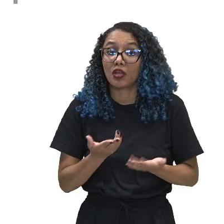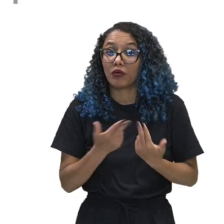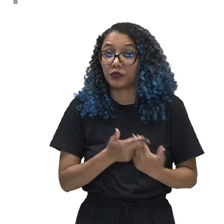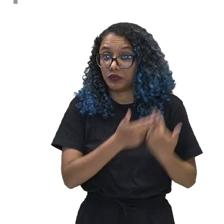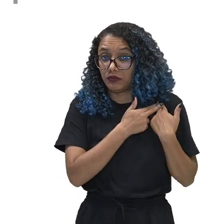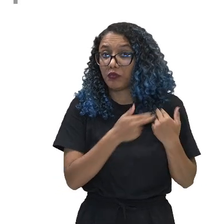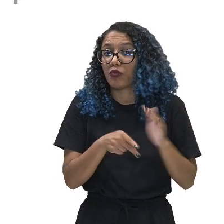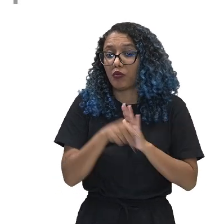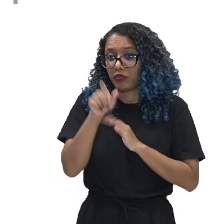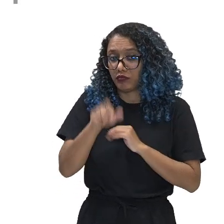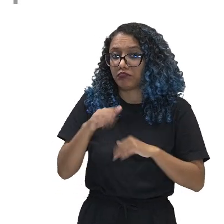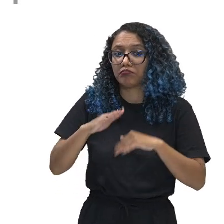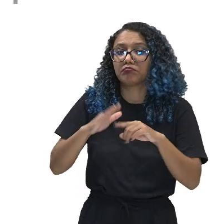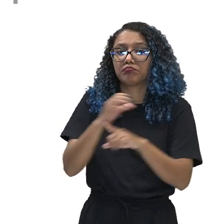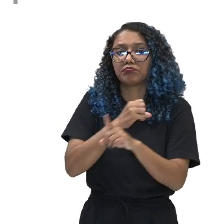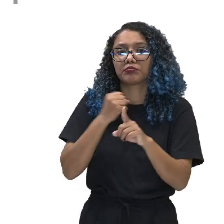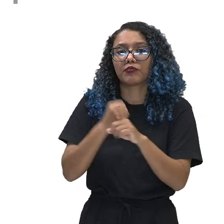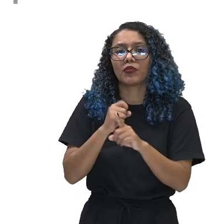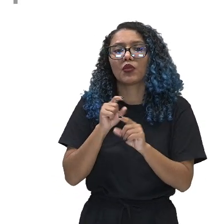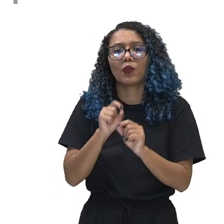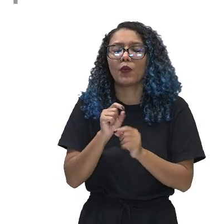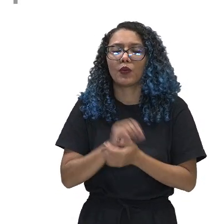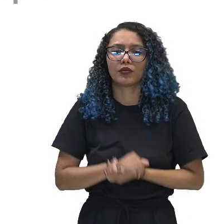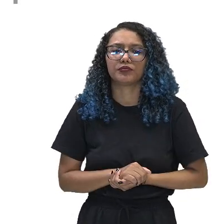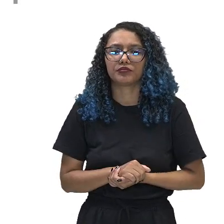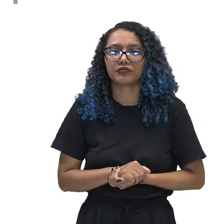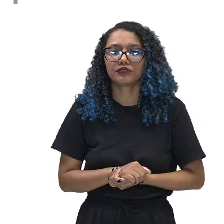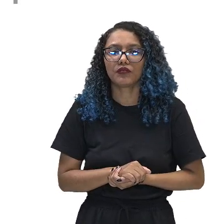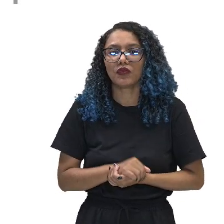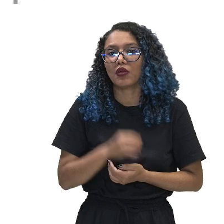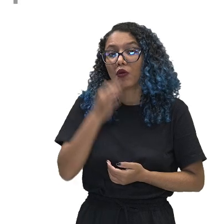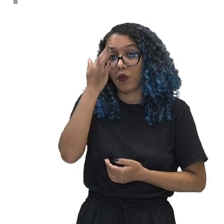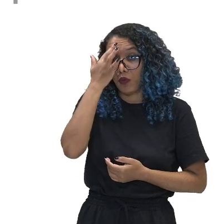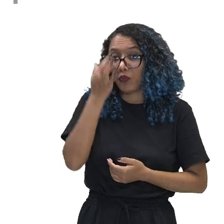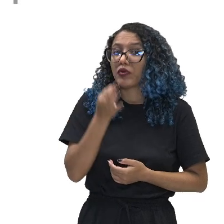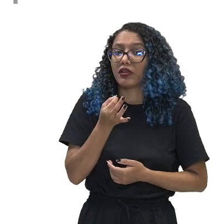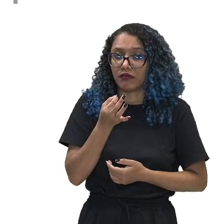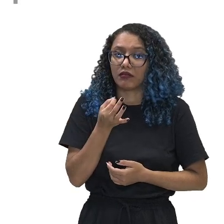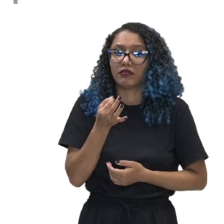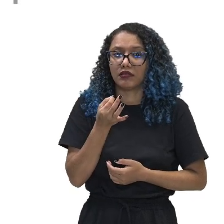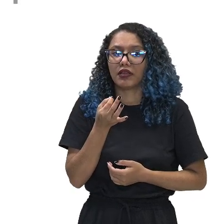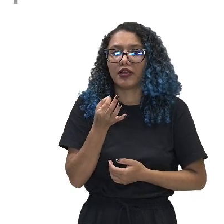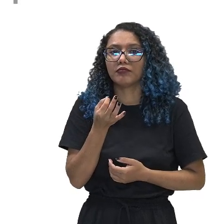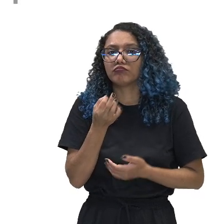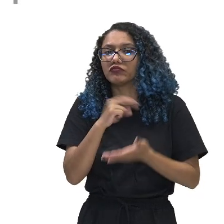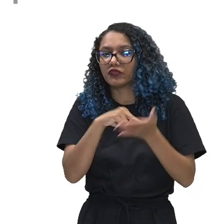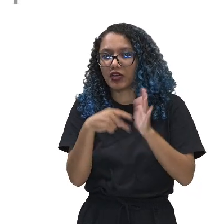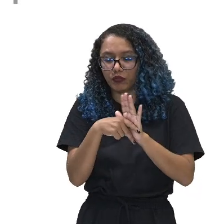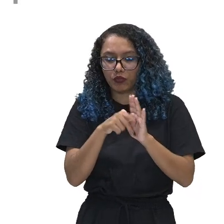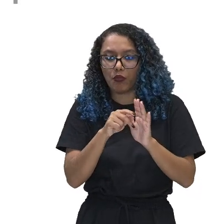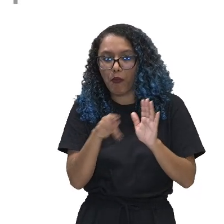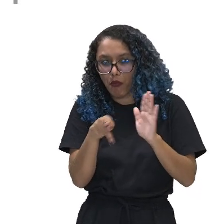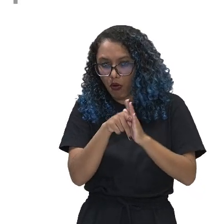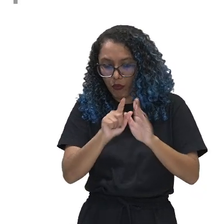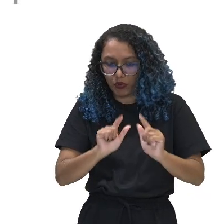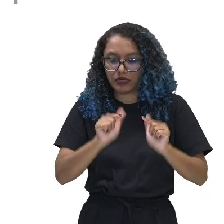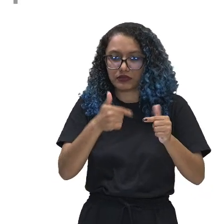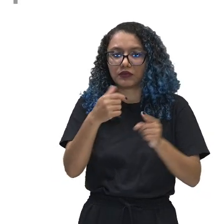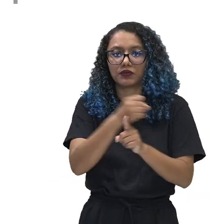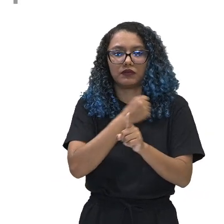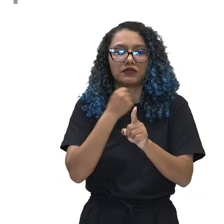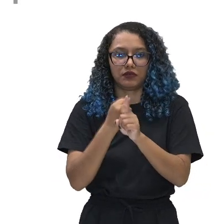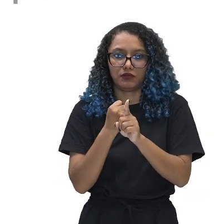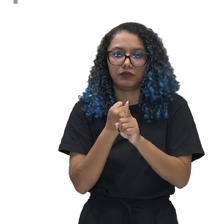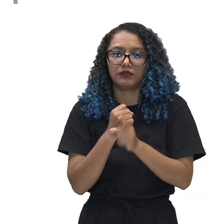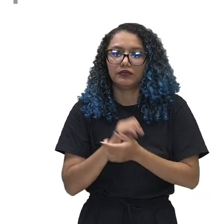buscar compreender o significado da ação social. Vejam lá.